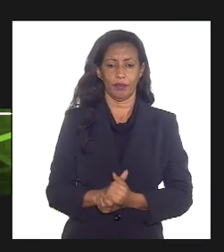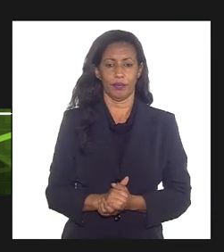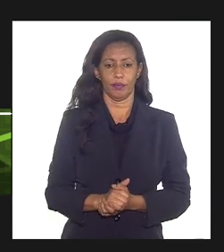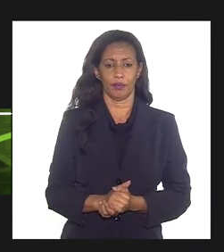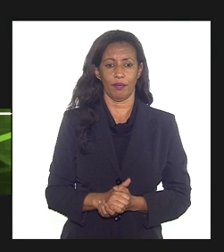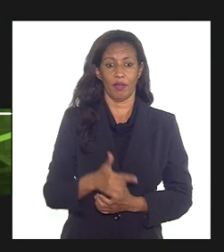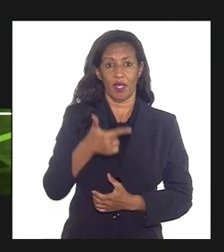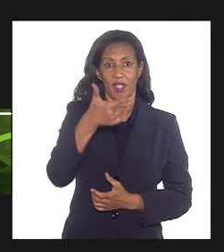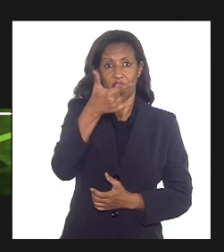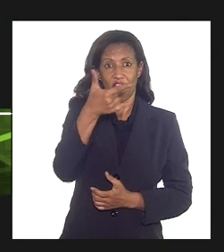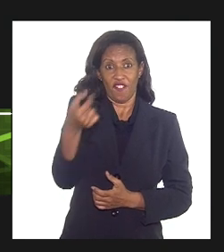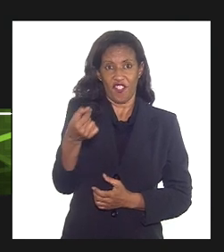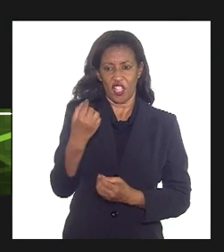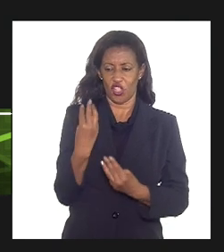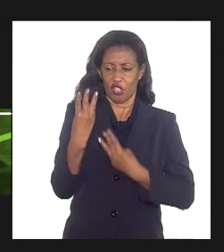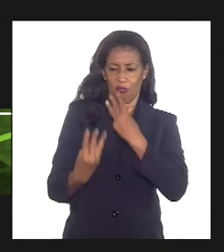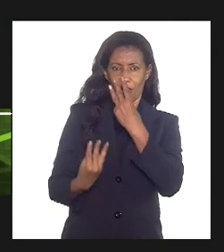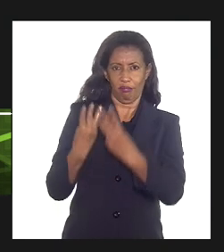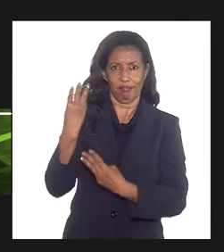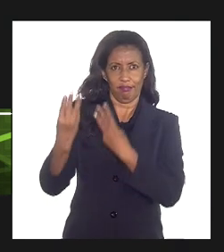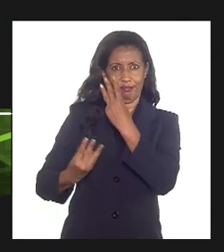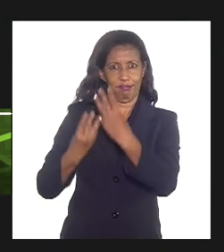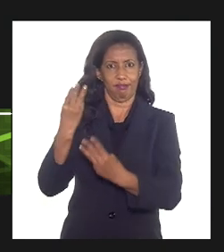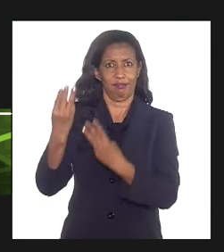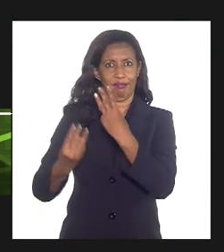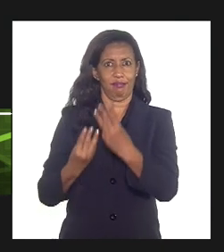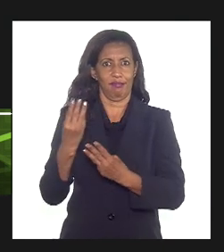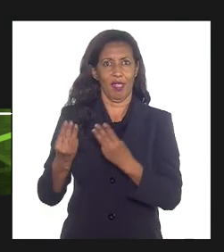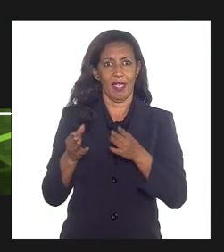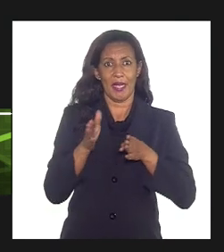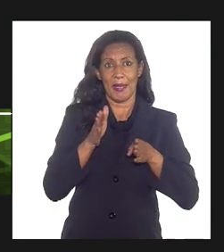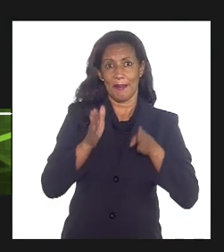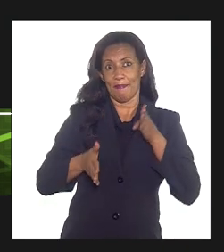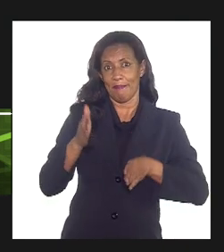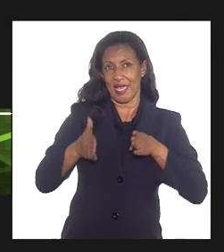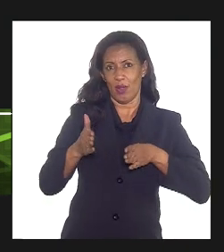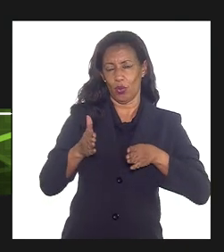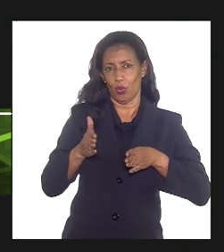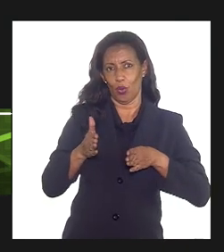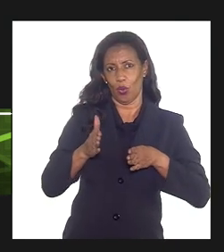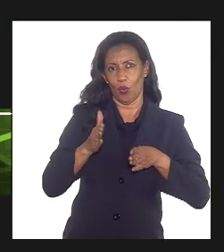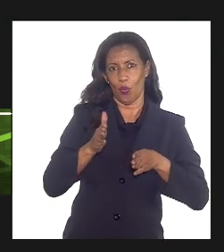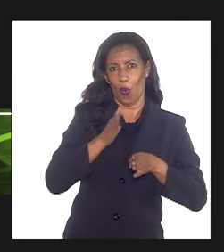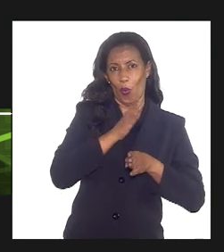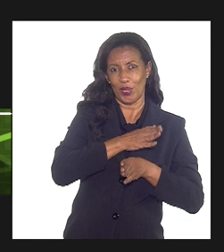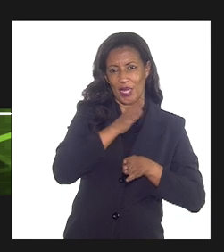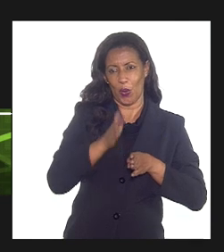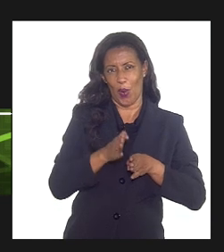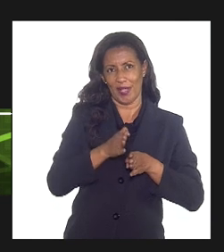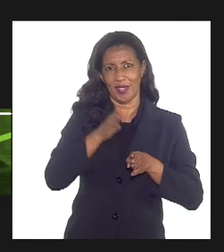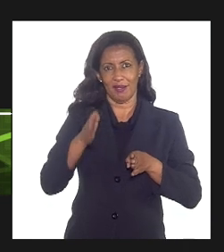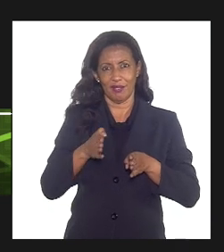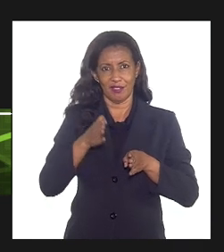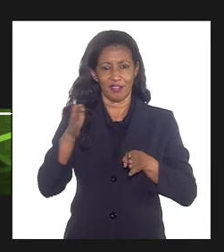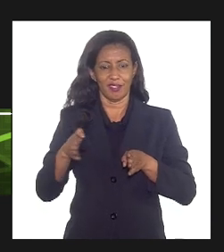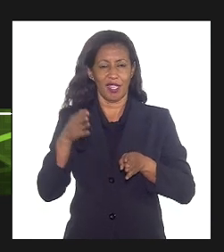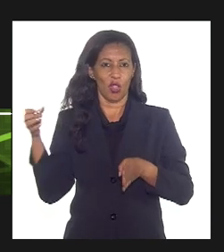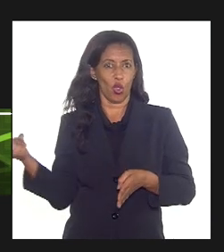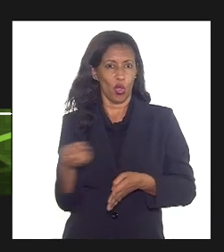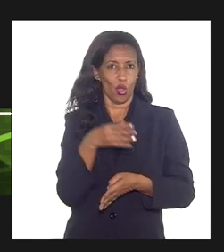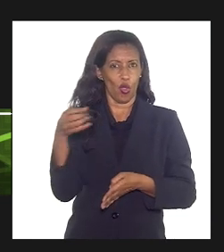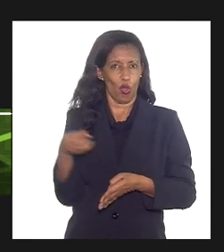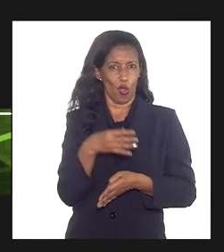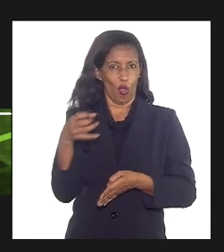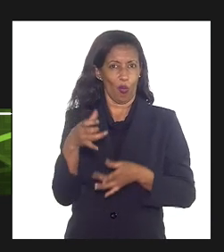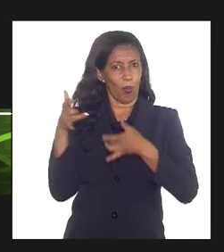trimestres de 10 dólares, e teríamos, por consequência, diante desse novo valor, dessa nova provisão de